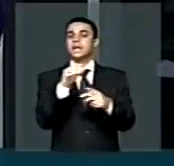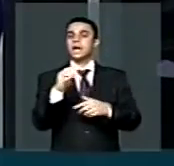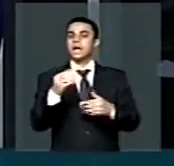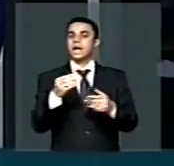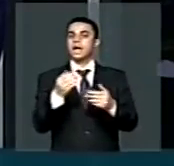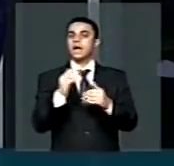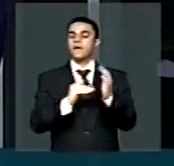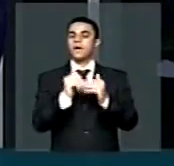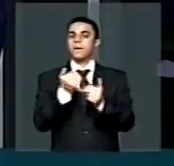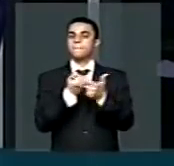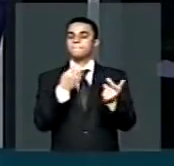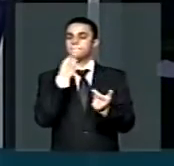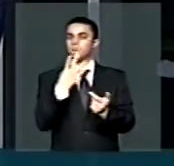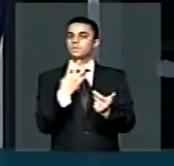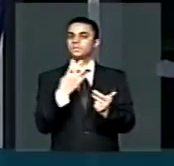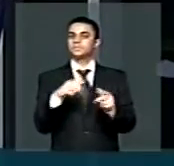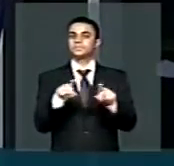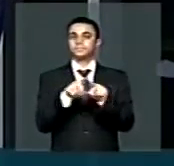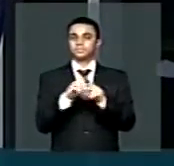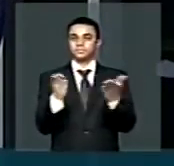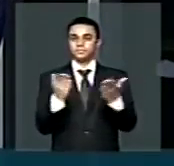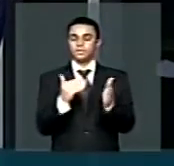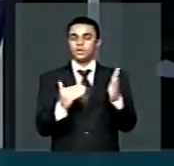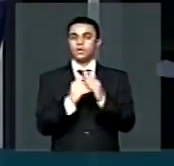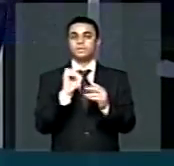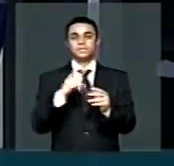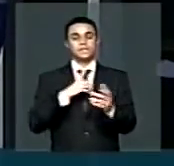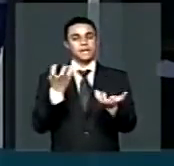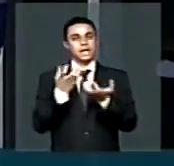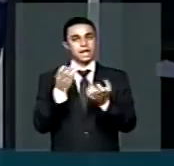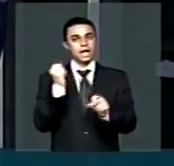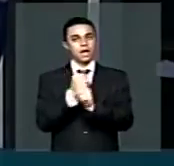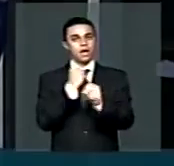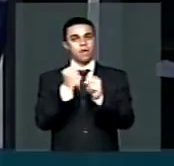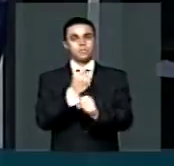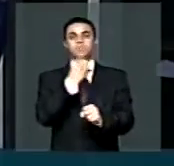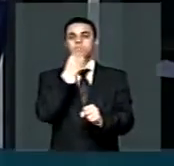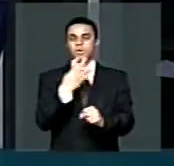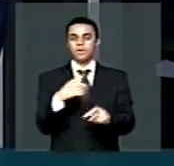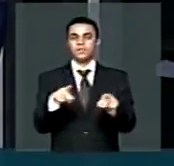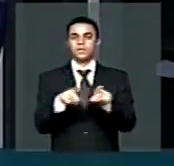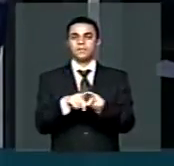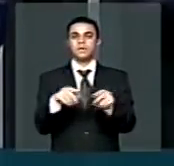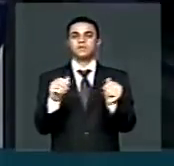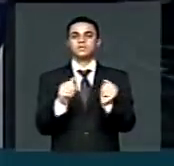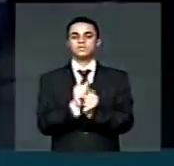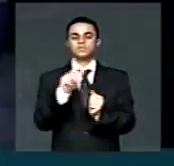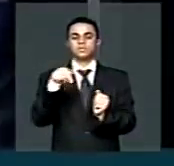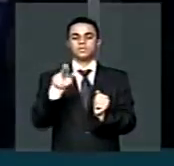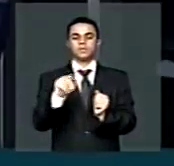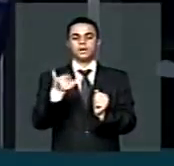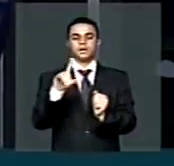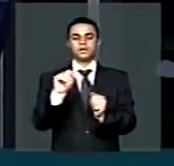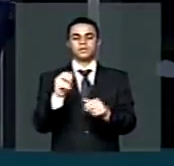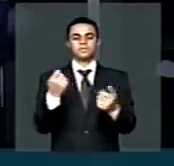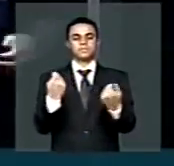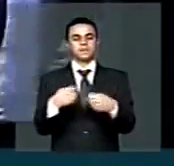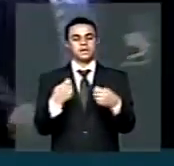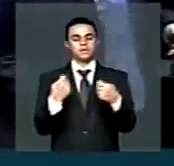Por fim, Sr. Presidente, para que se obtenha uma obra boa, de qualidade, é preciso que haja